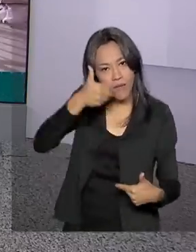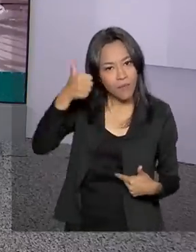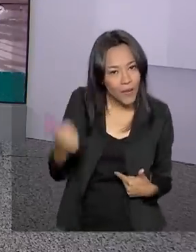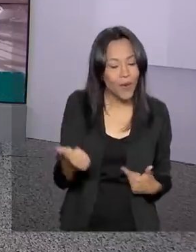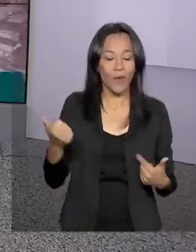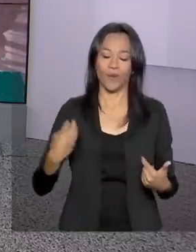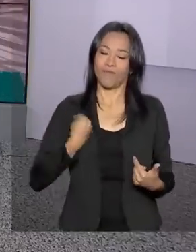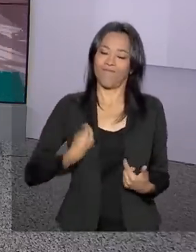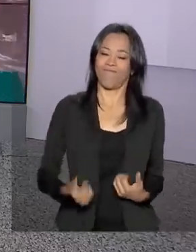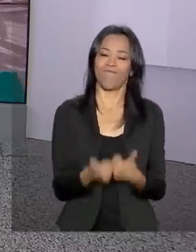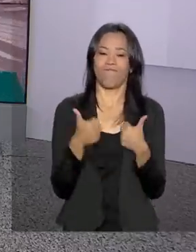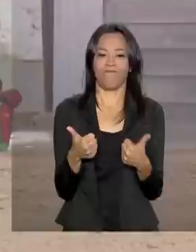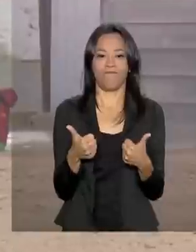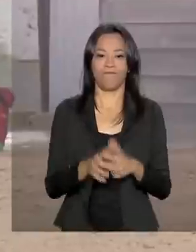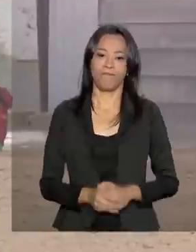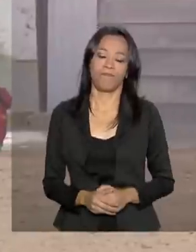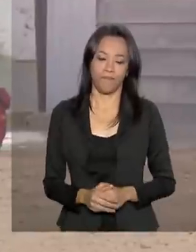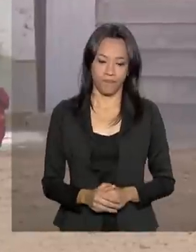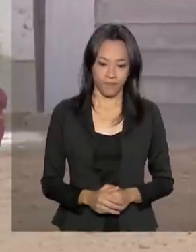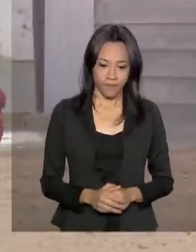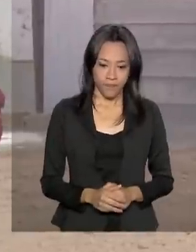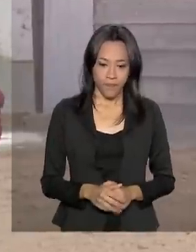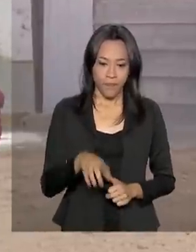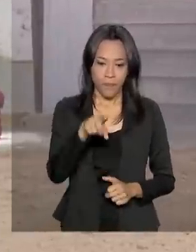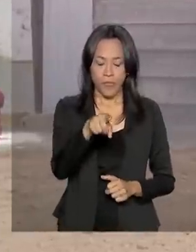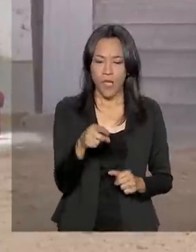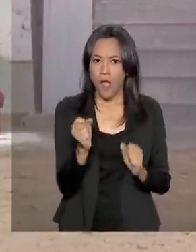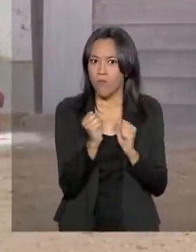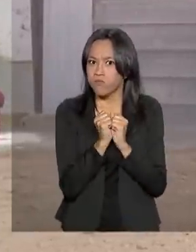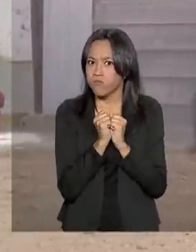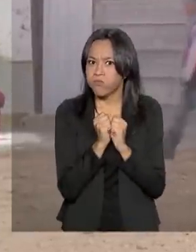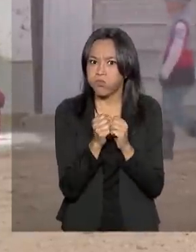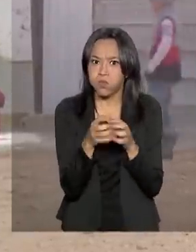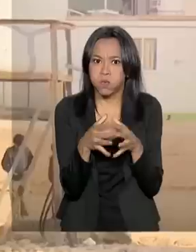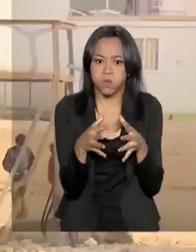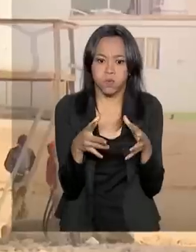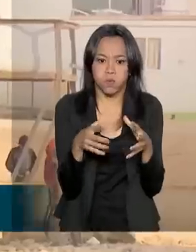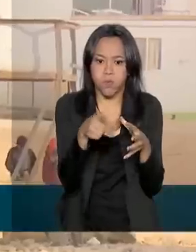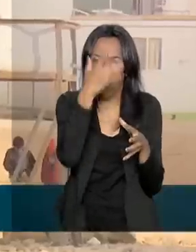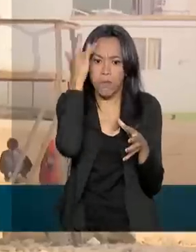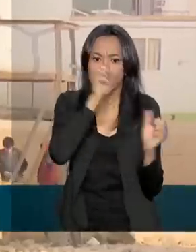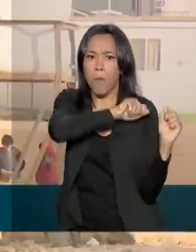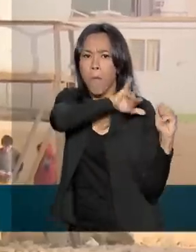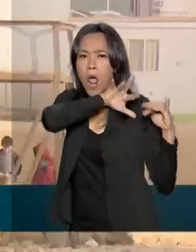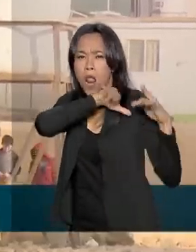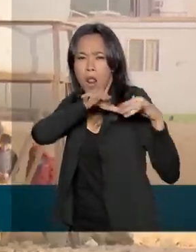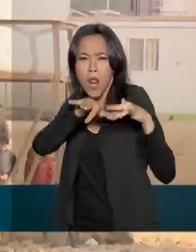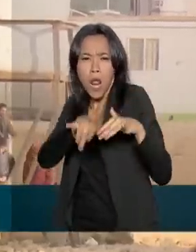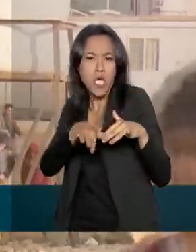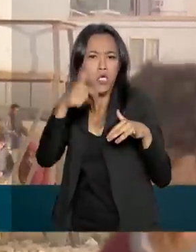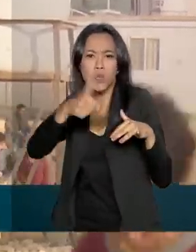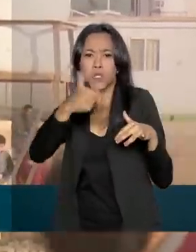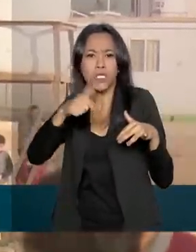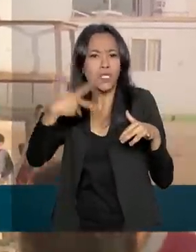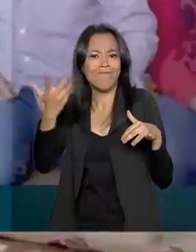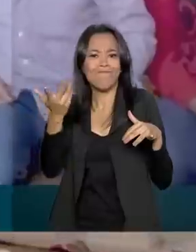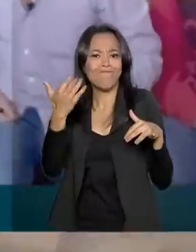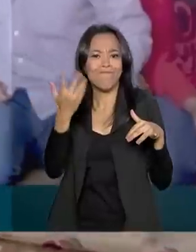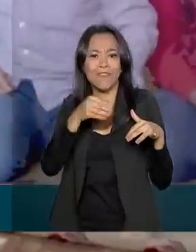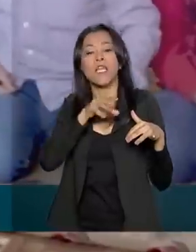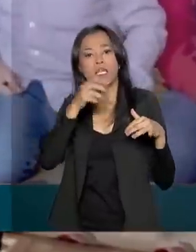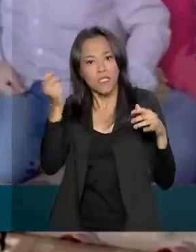qualidade de vida. Um contingente de pessoas sem pátria que daria para formar um país.